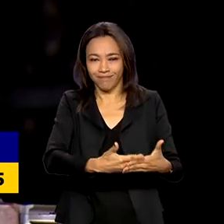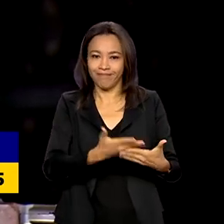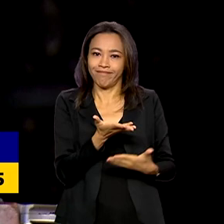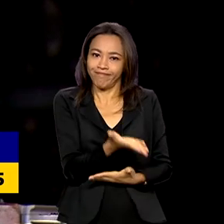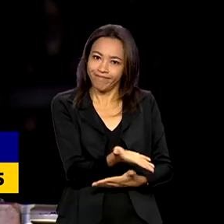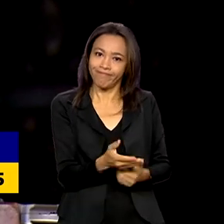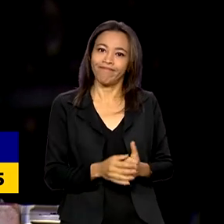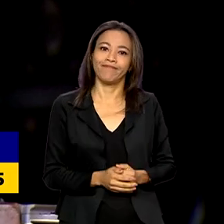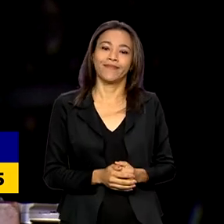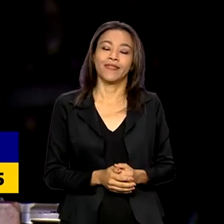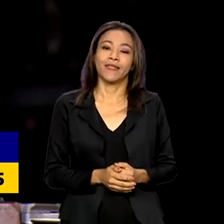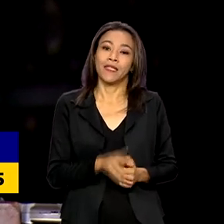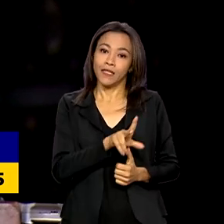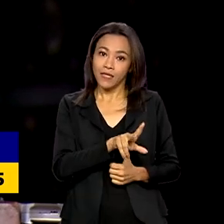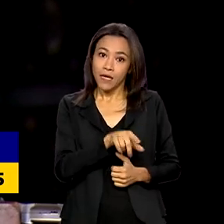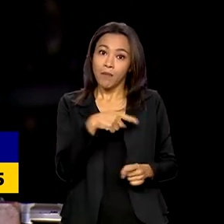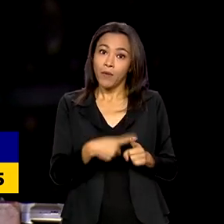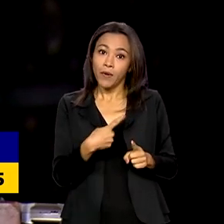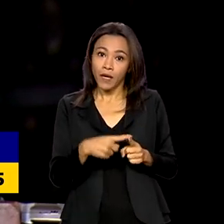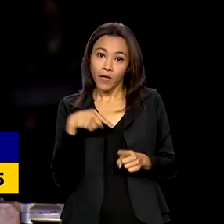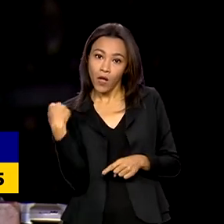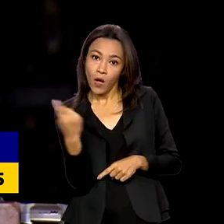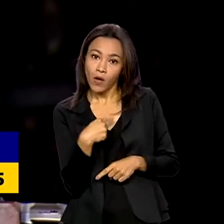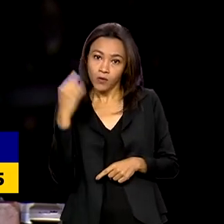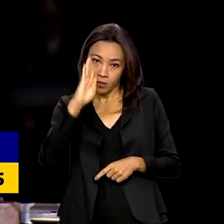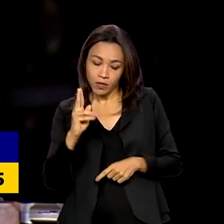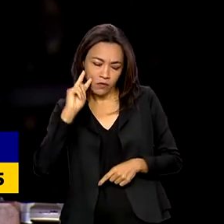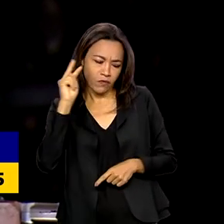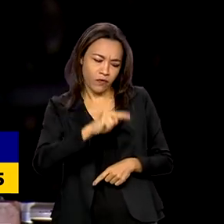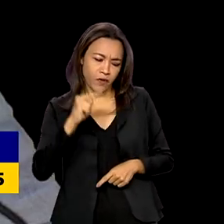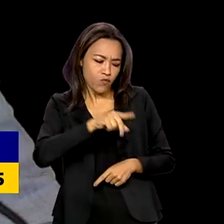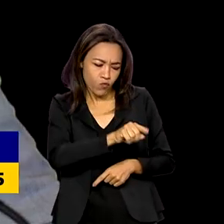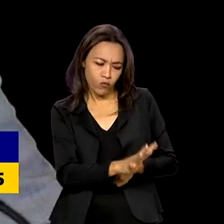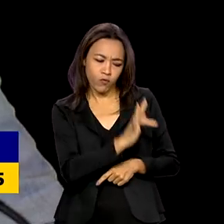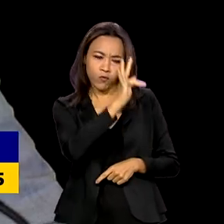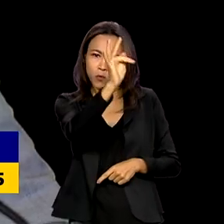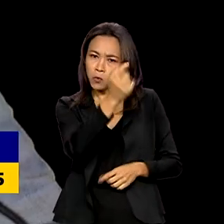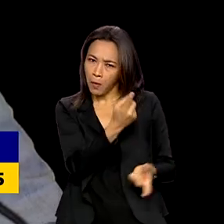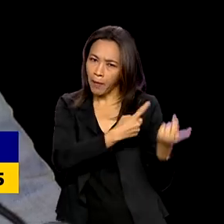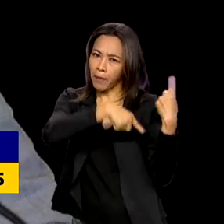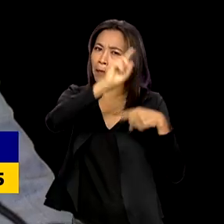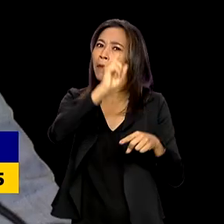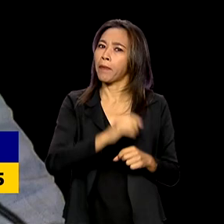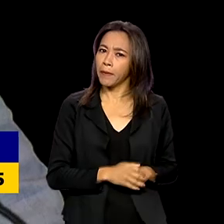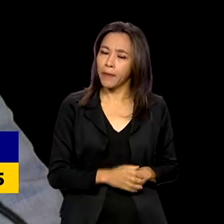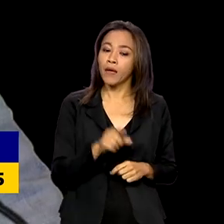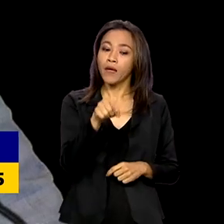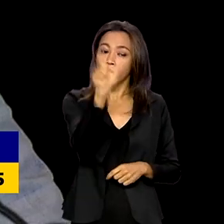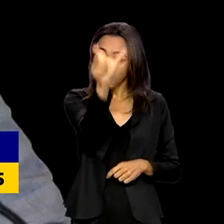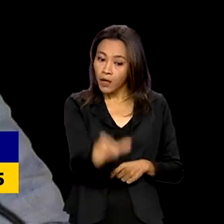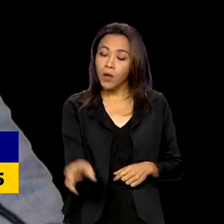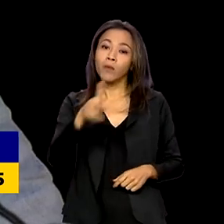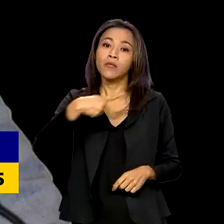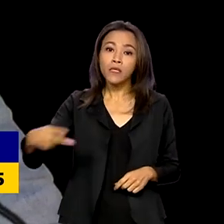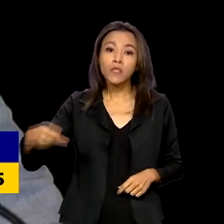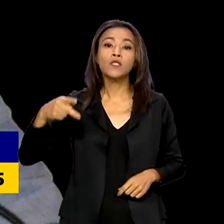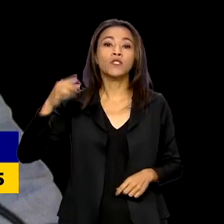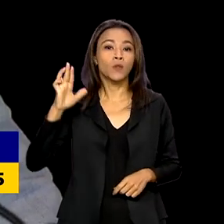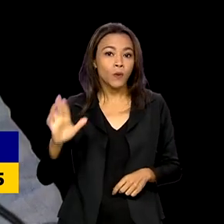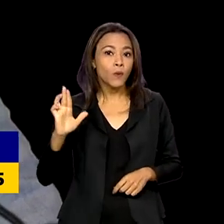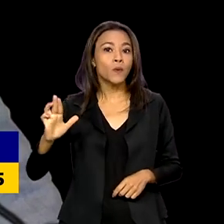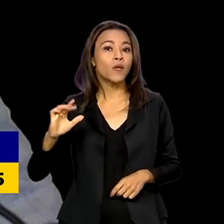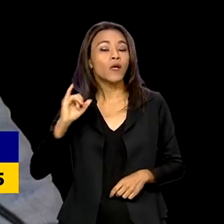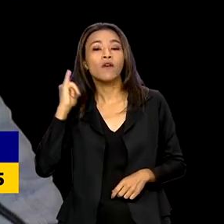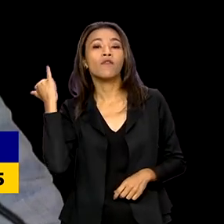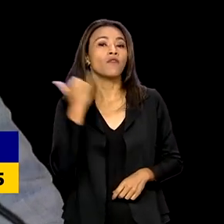também porque vemos na África um futuro extraordinário. O presidente Lula chamou ainda a atenção para o